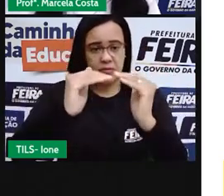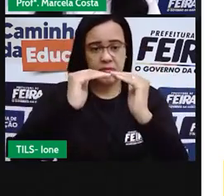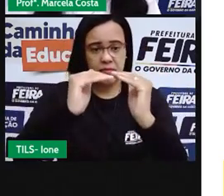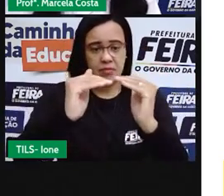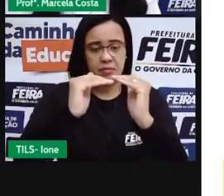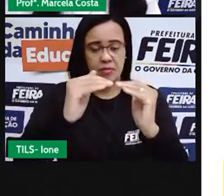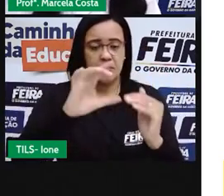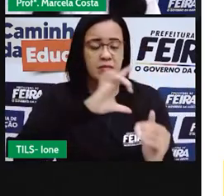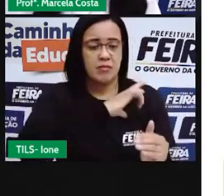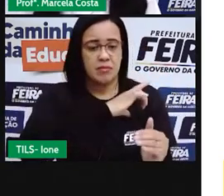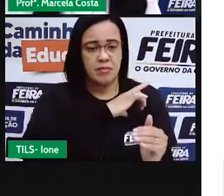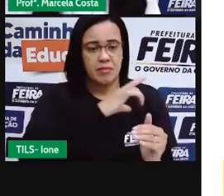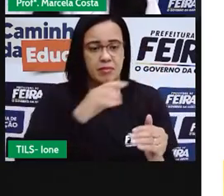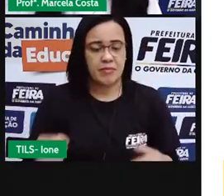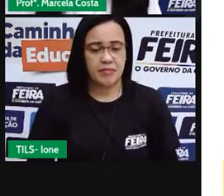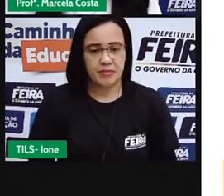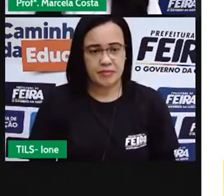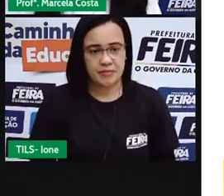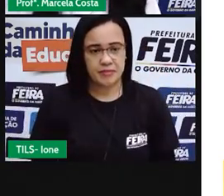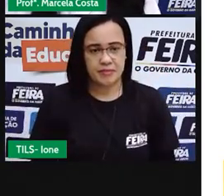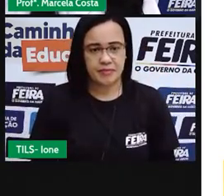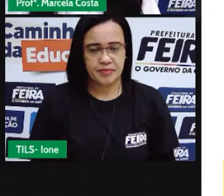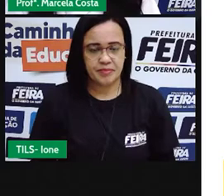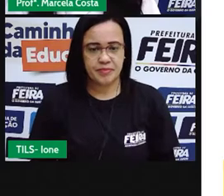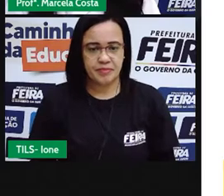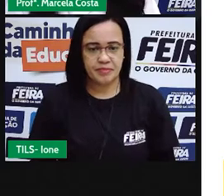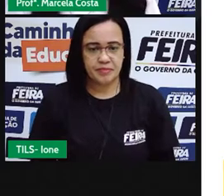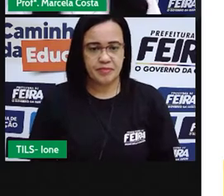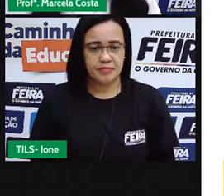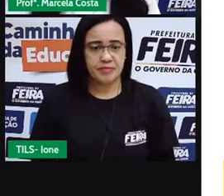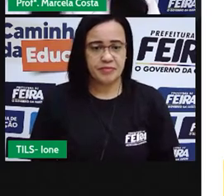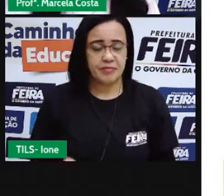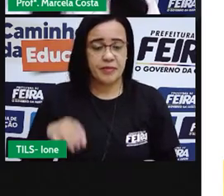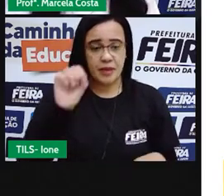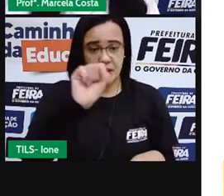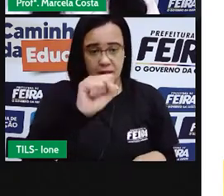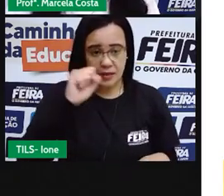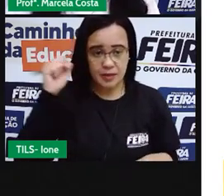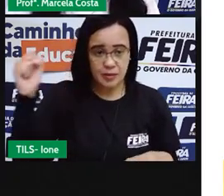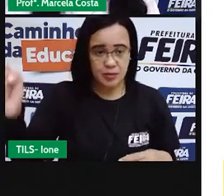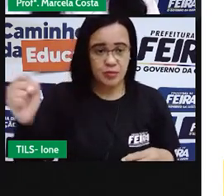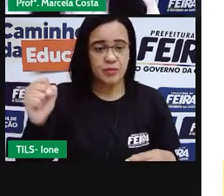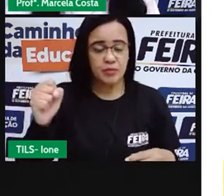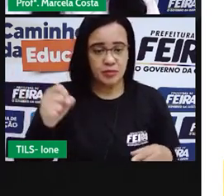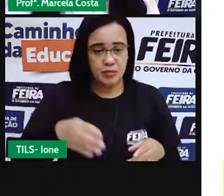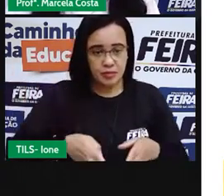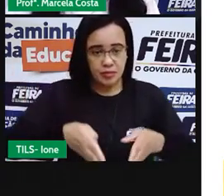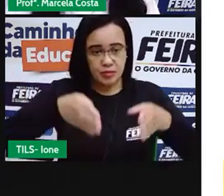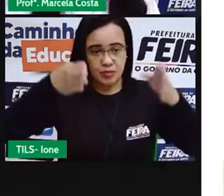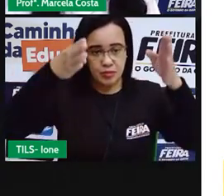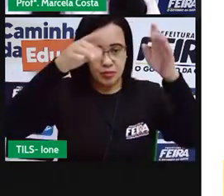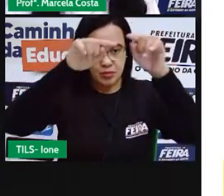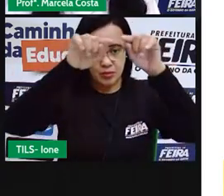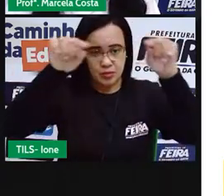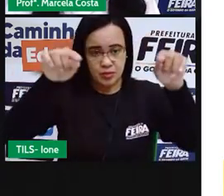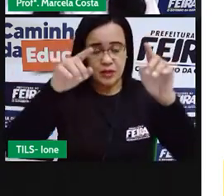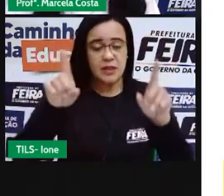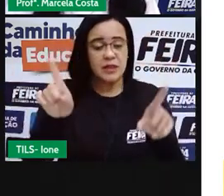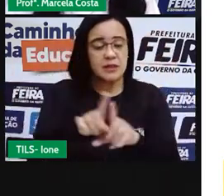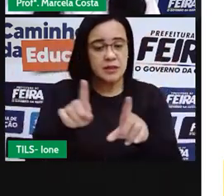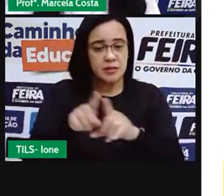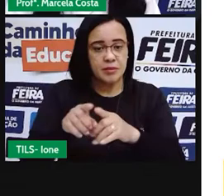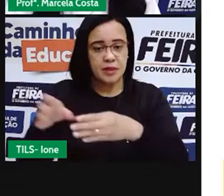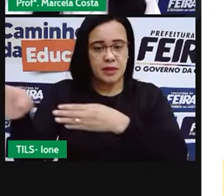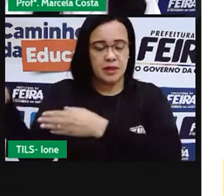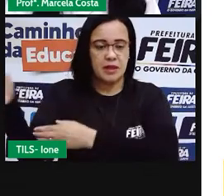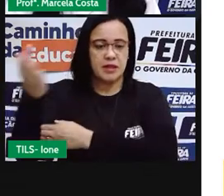e vemos que tanto as portas quanto as janelas, elas têm esse formato aqui retangular.